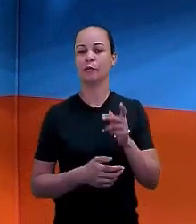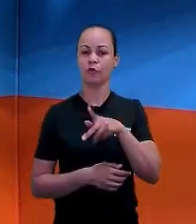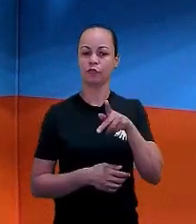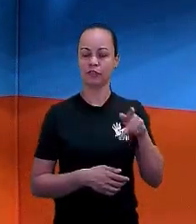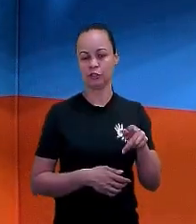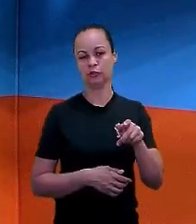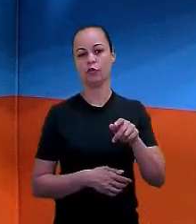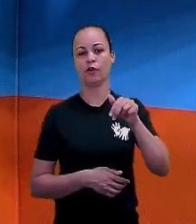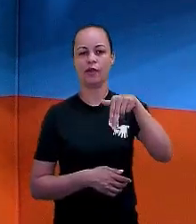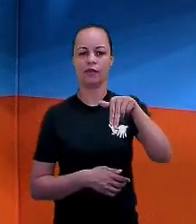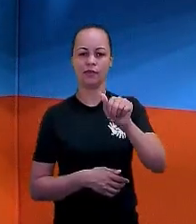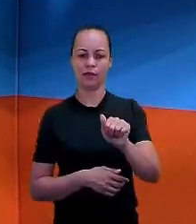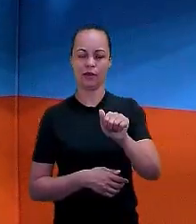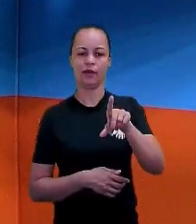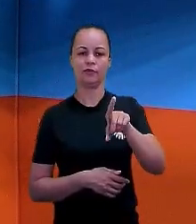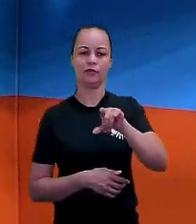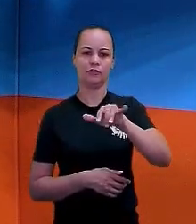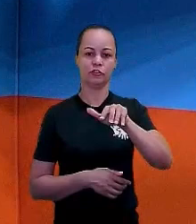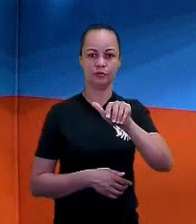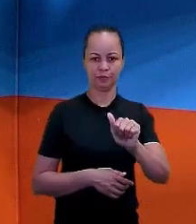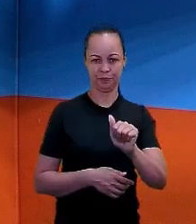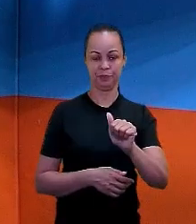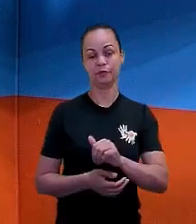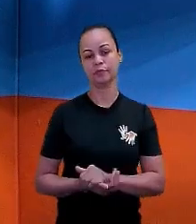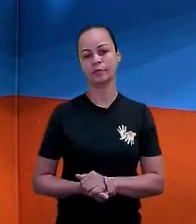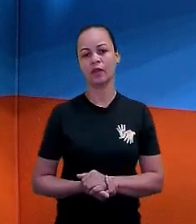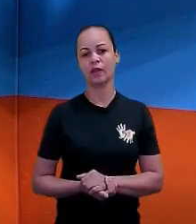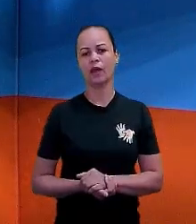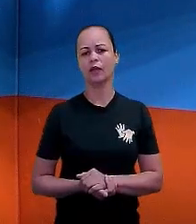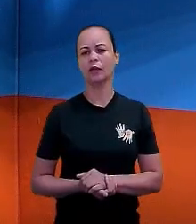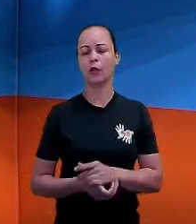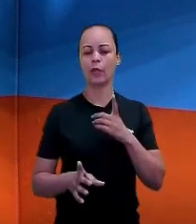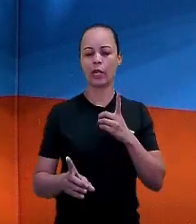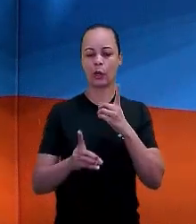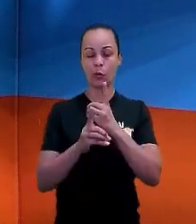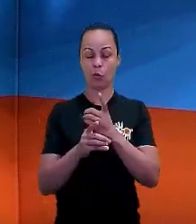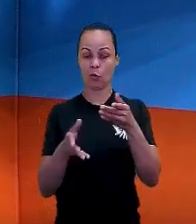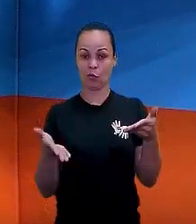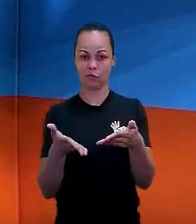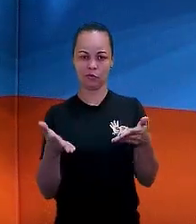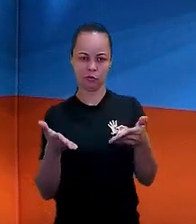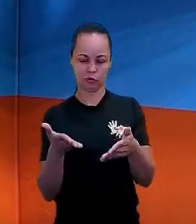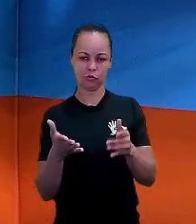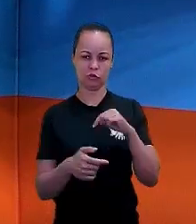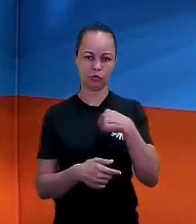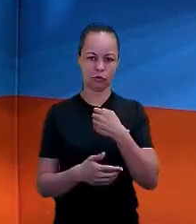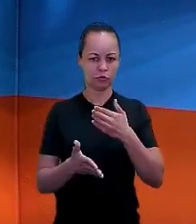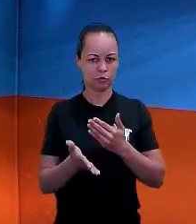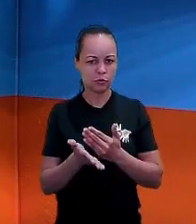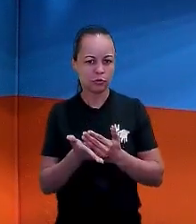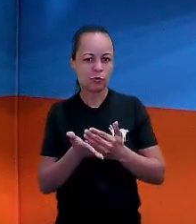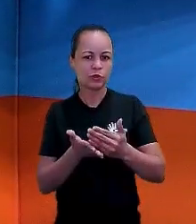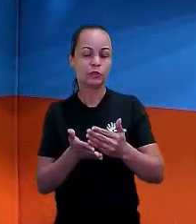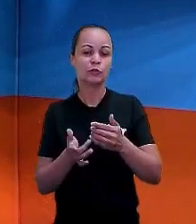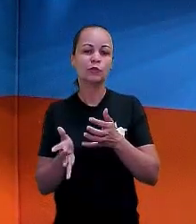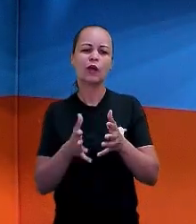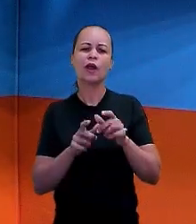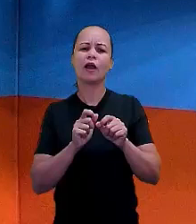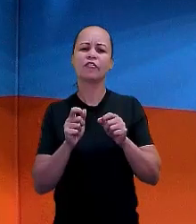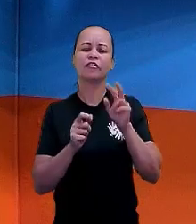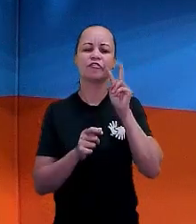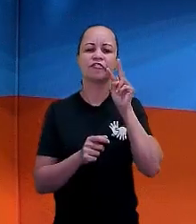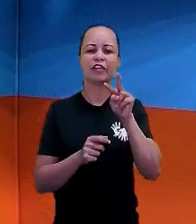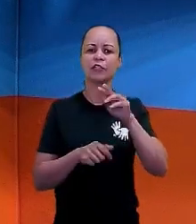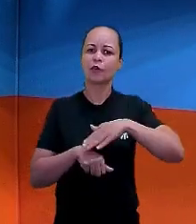Tia Nádia? E no nosso encontro de hoje, a gente vai continuar vendo um pouco